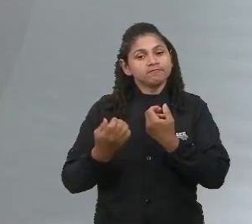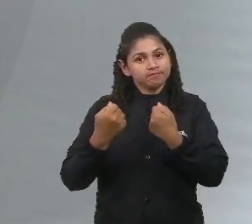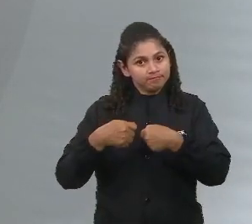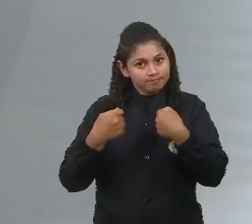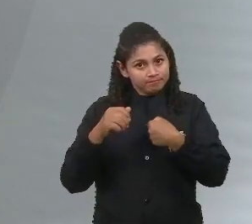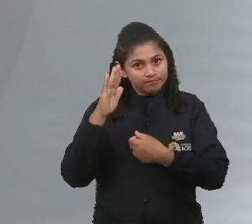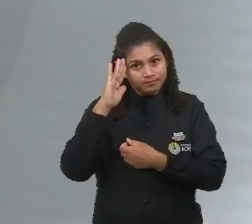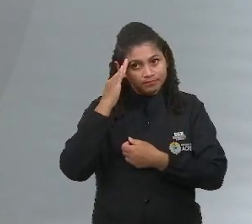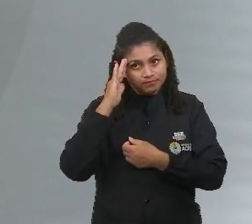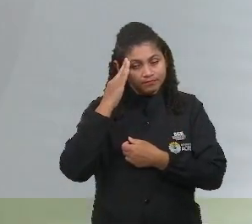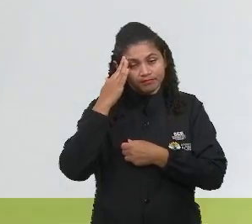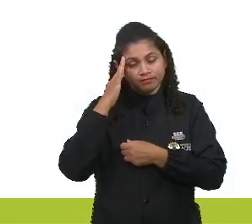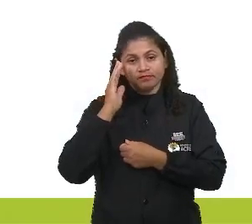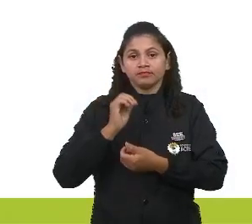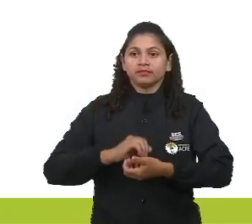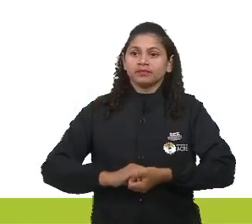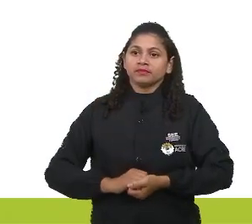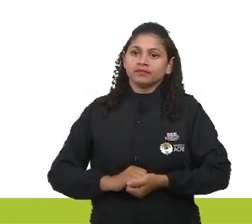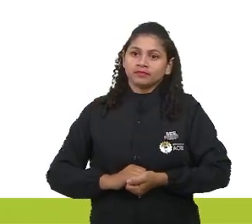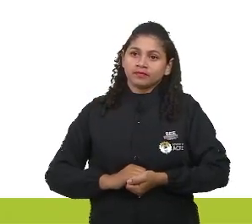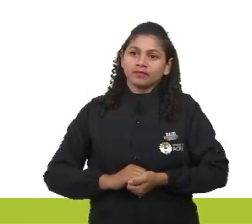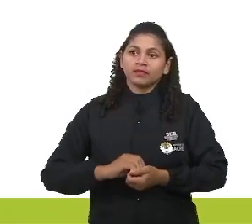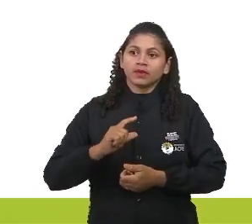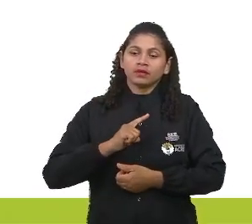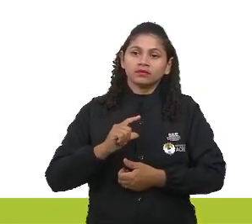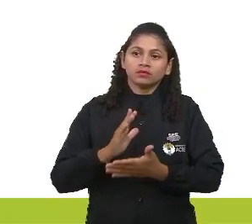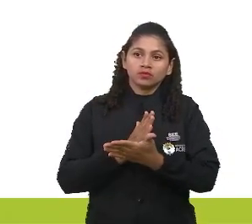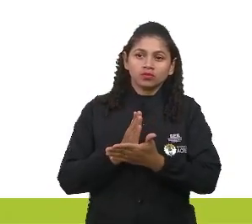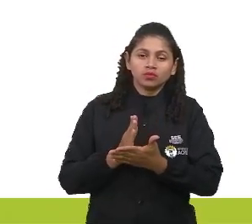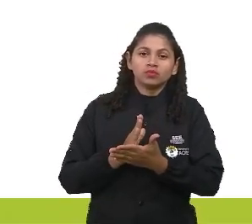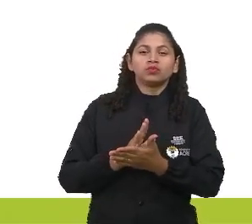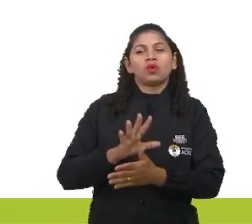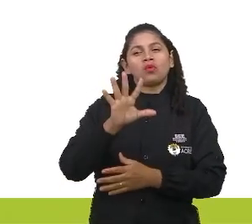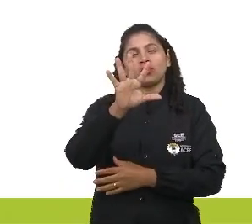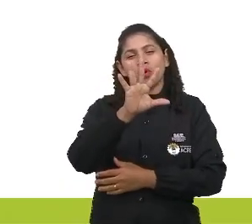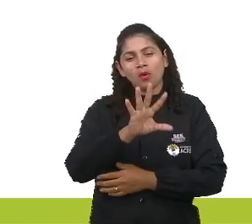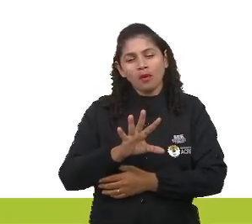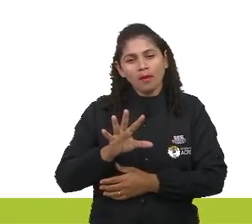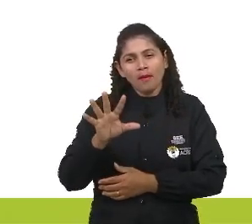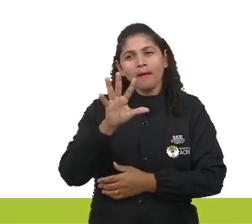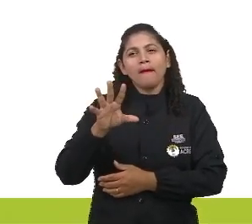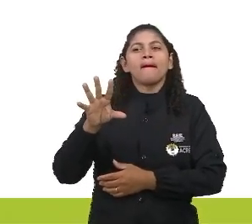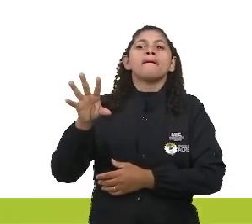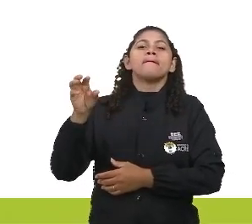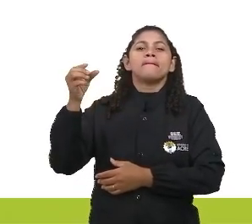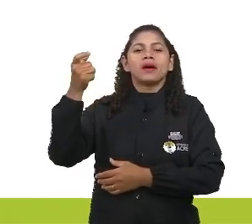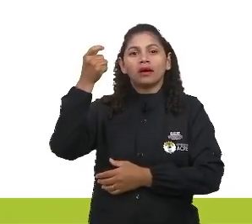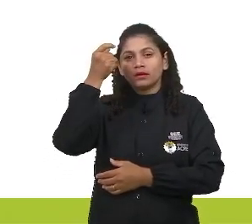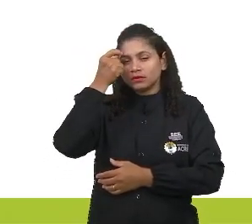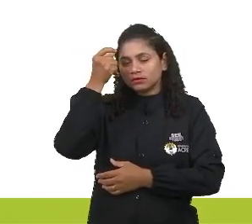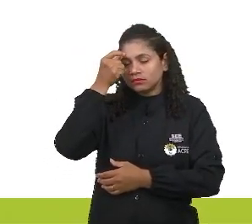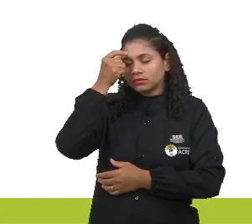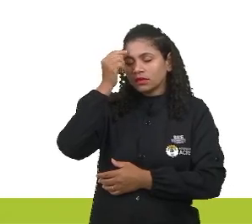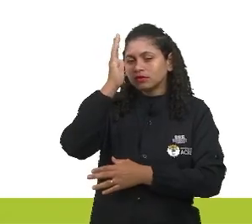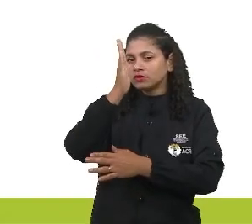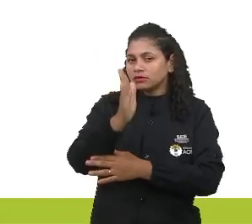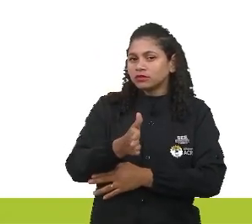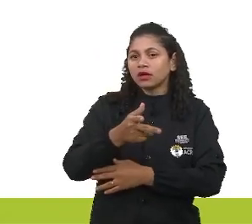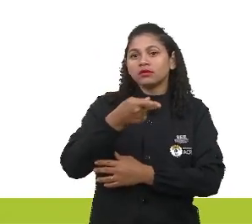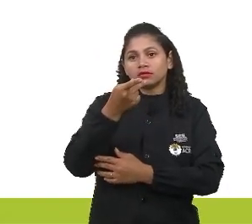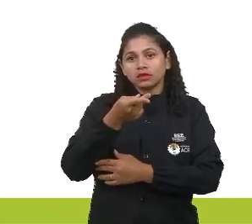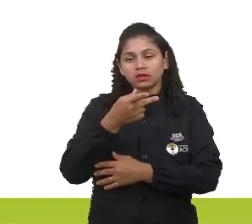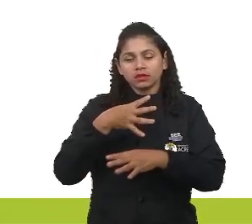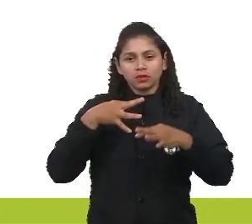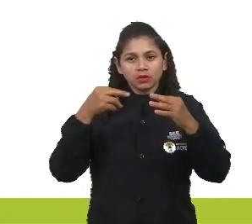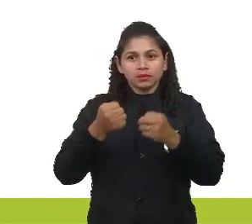Compreendido isso? Avançando mais um pouquinho, porque a gente ainda tem um pouquinho para falar. Ou nem tanto, porque aqui a gente já vai mapear tudo isso que eu falei. De forma geral,